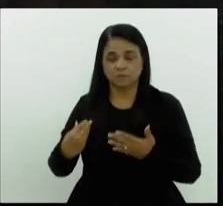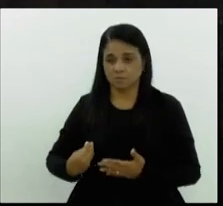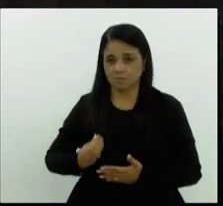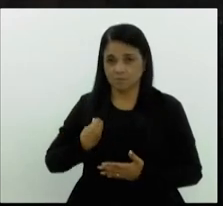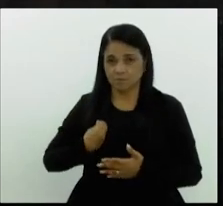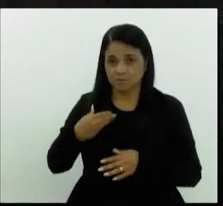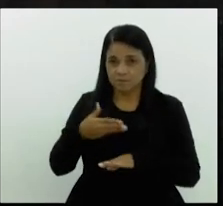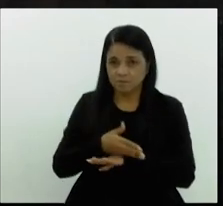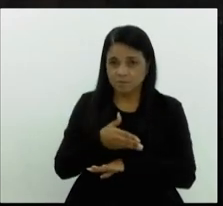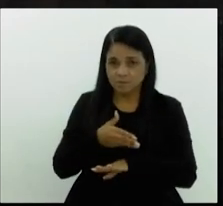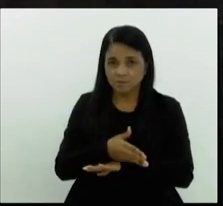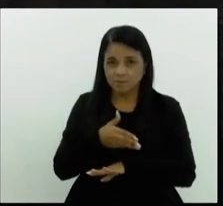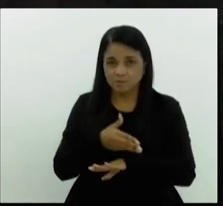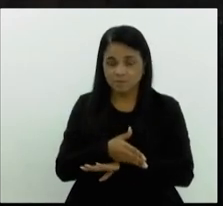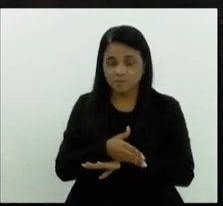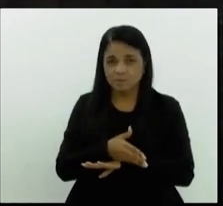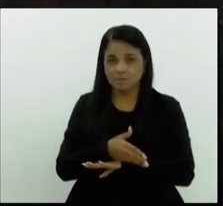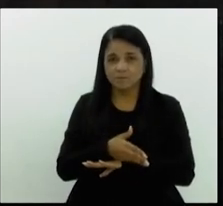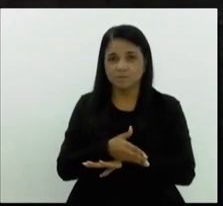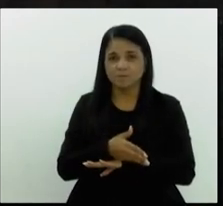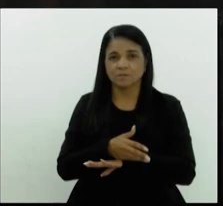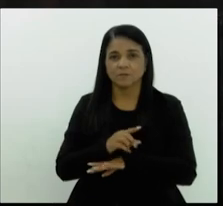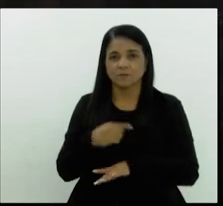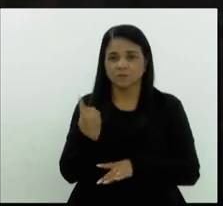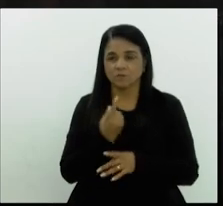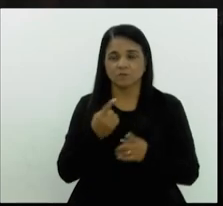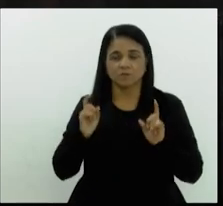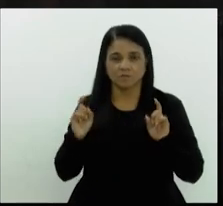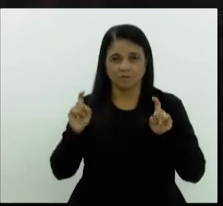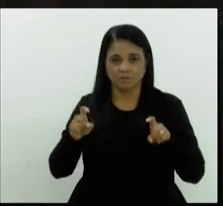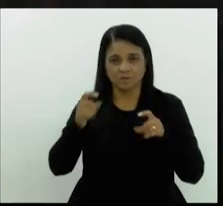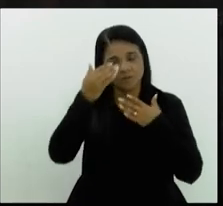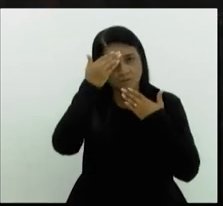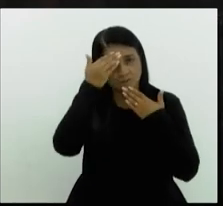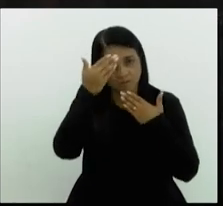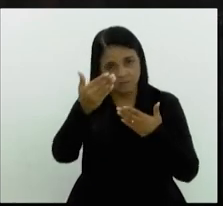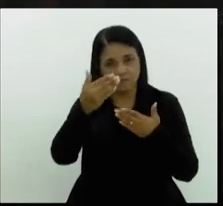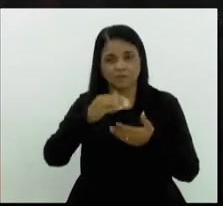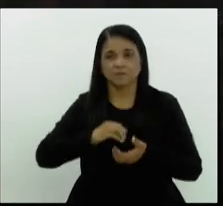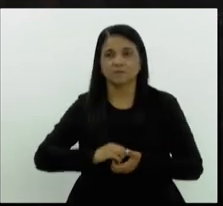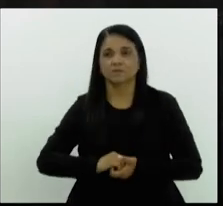efetivamente do nosso mandato. Muito obrigado, senhor presidente.